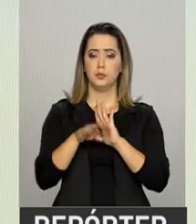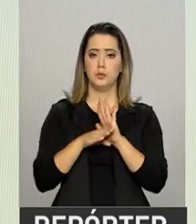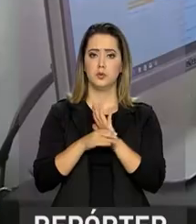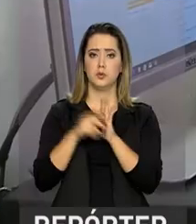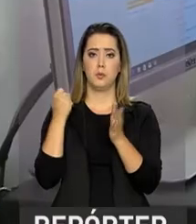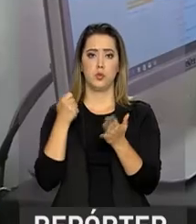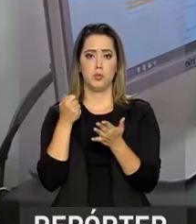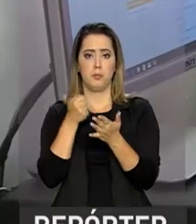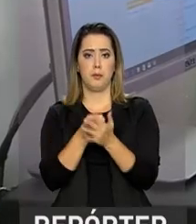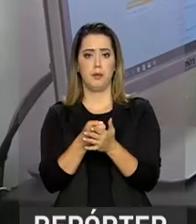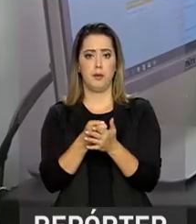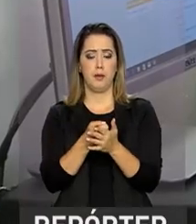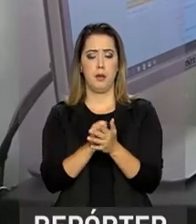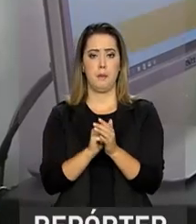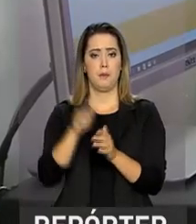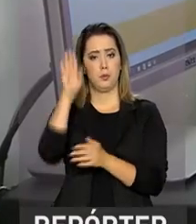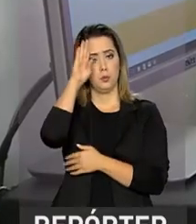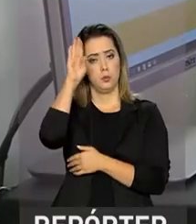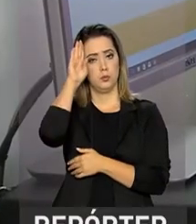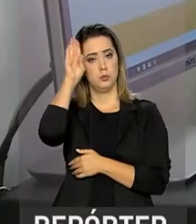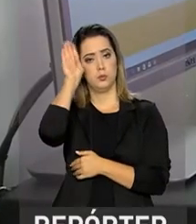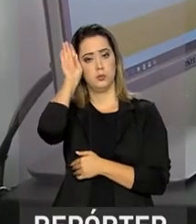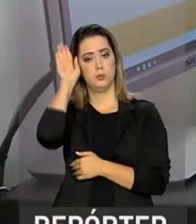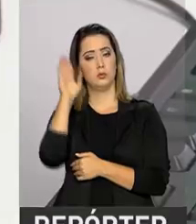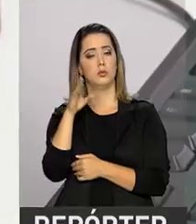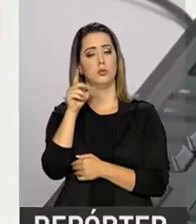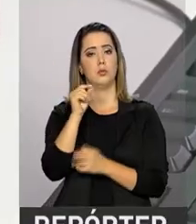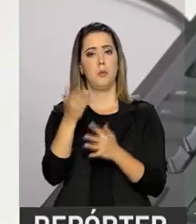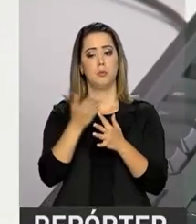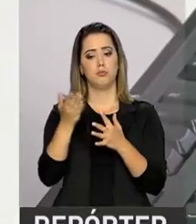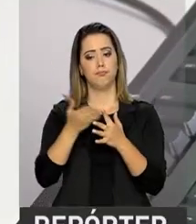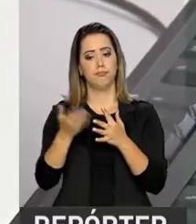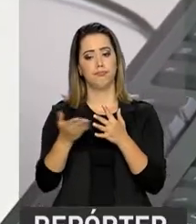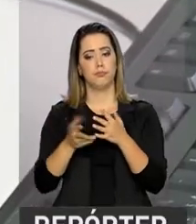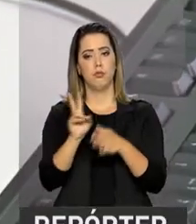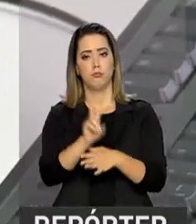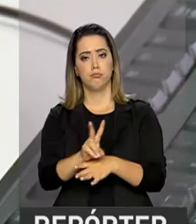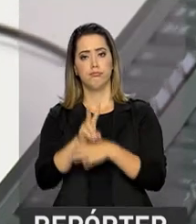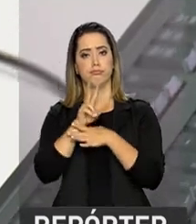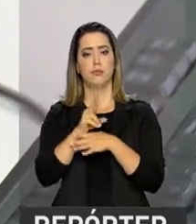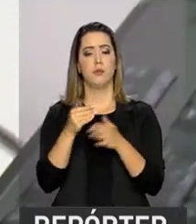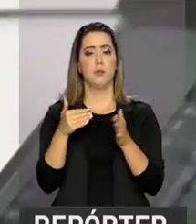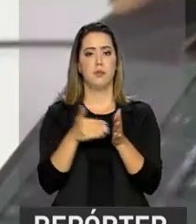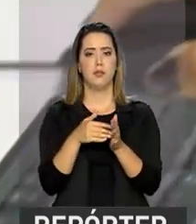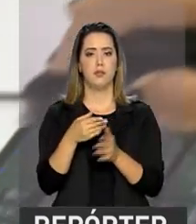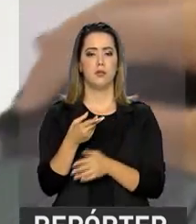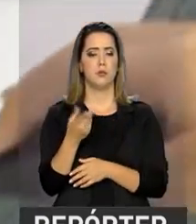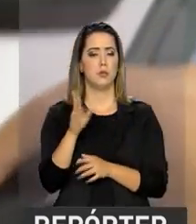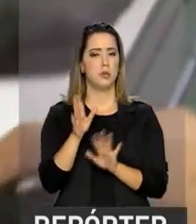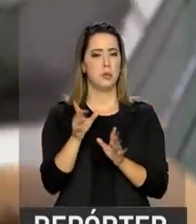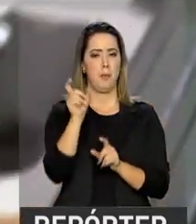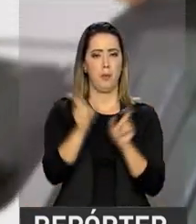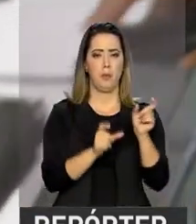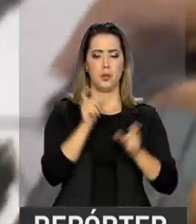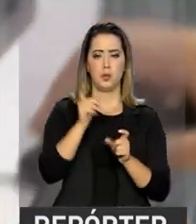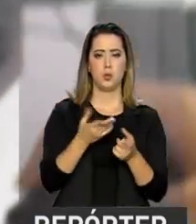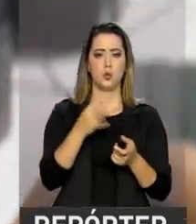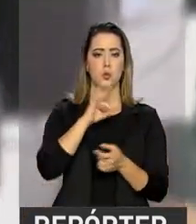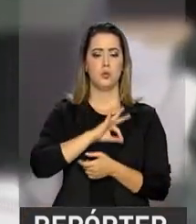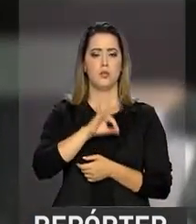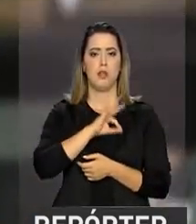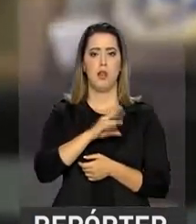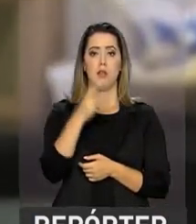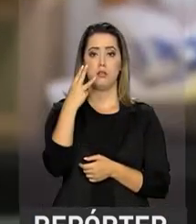financiamento estudantil do Ministério da Educação para estudantes que têm renda familiar por pessoa de até